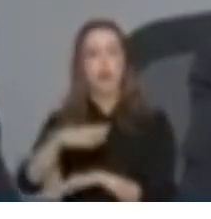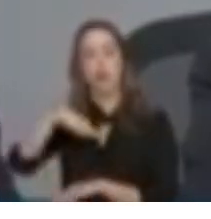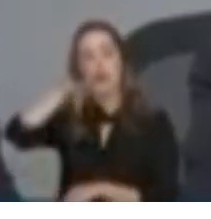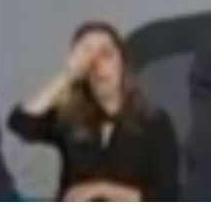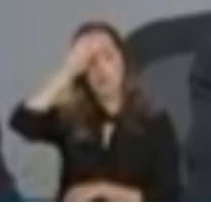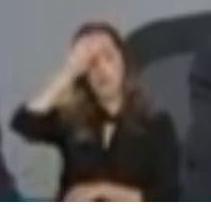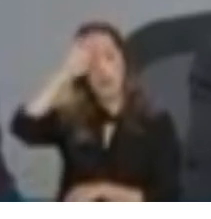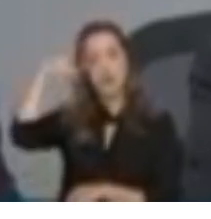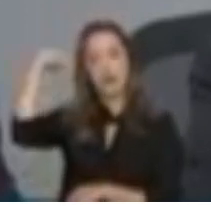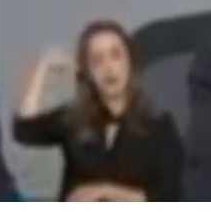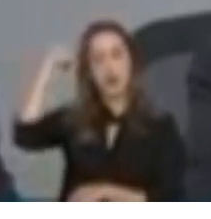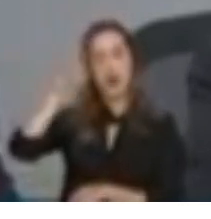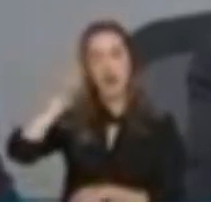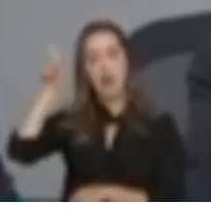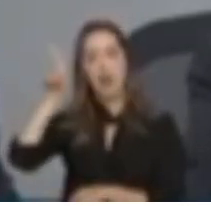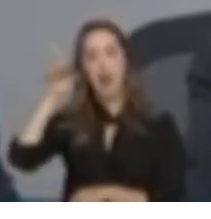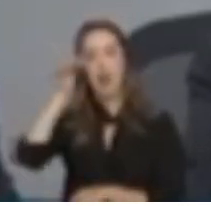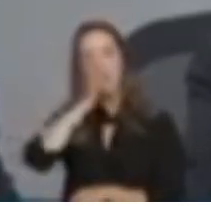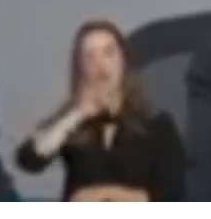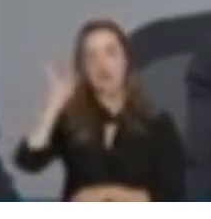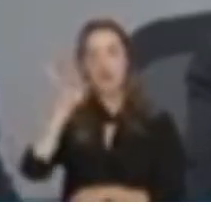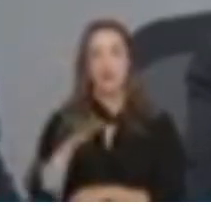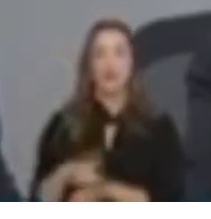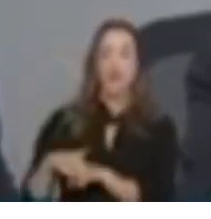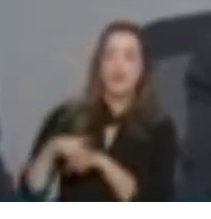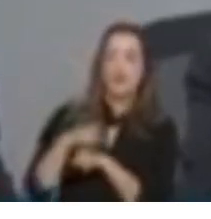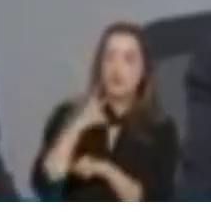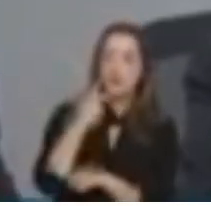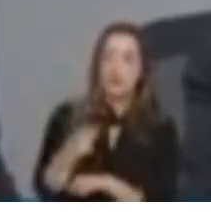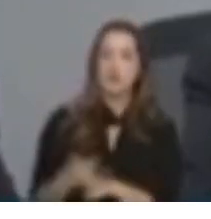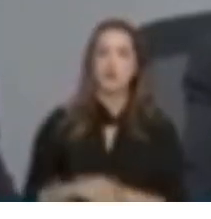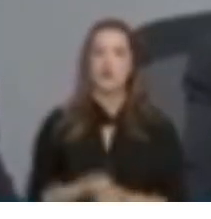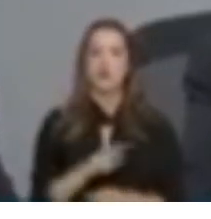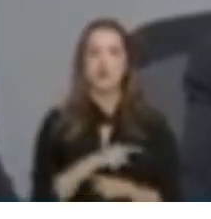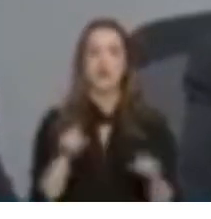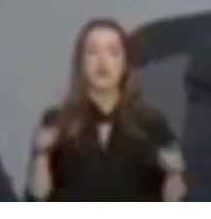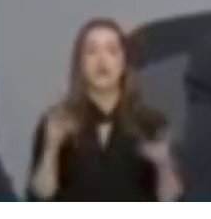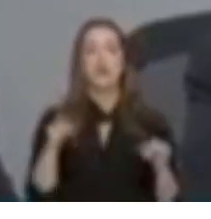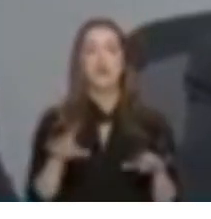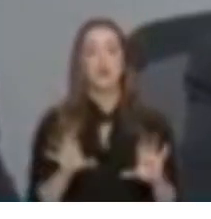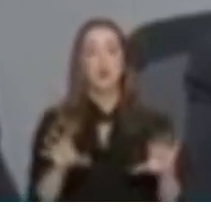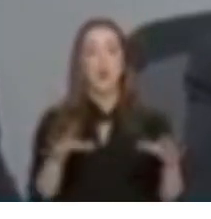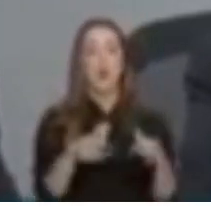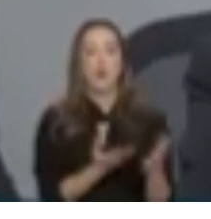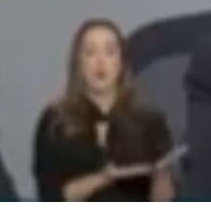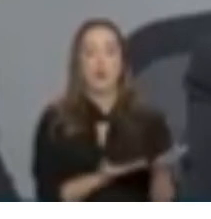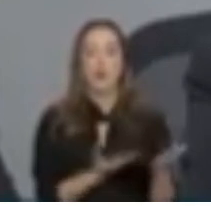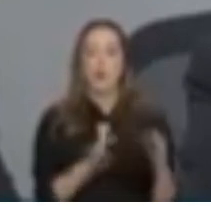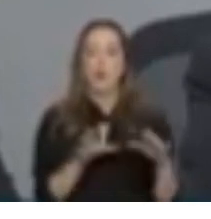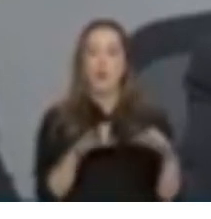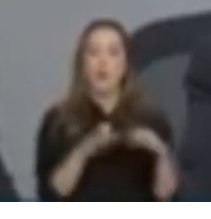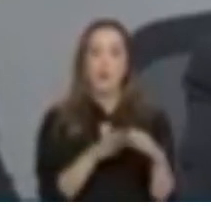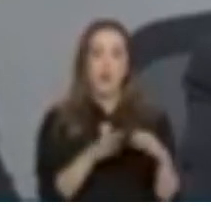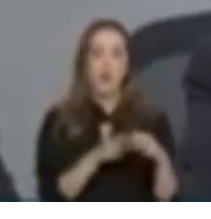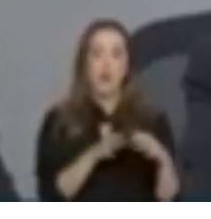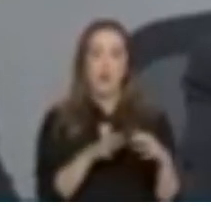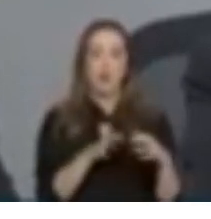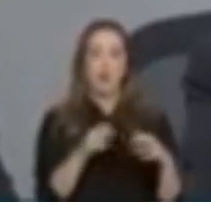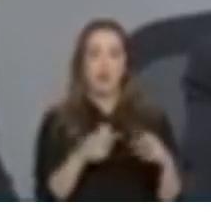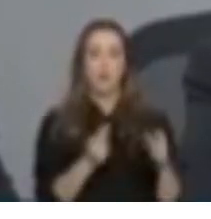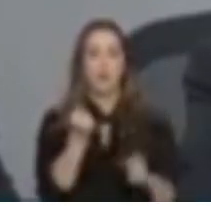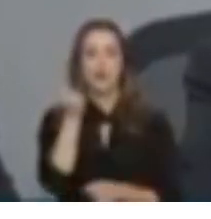Itália. Conversando com ele, ele falou, meu filho, vocês são uma geração de muita